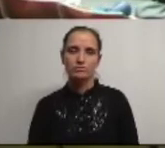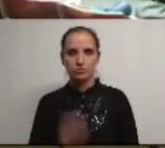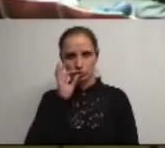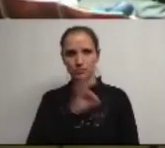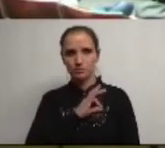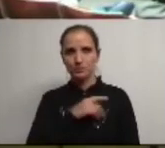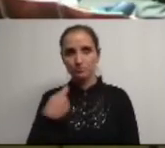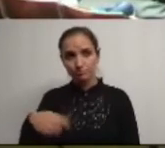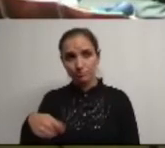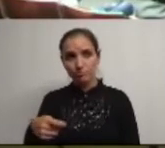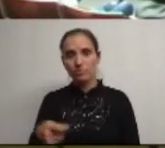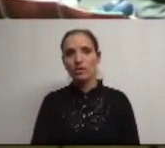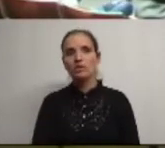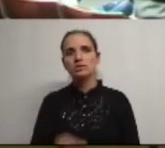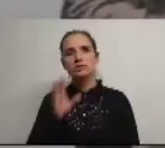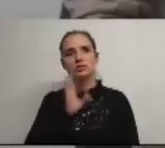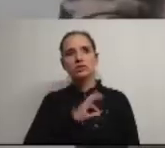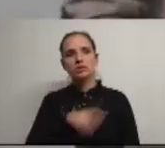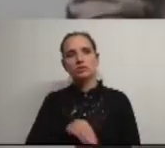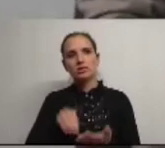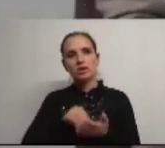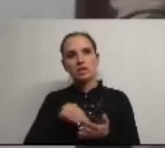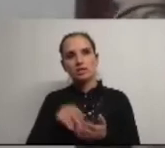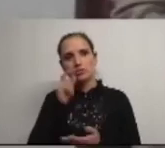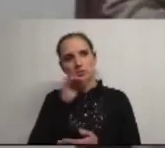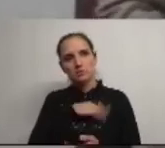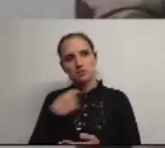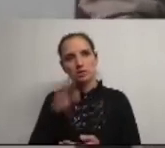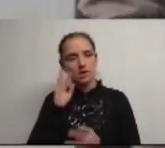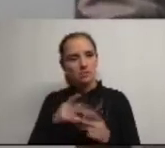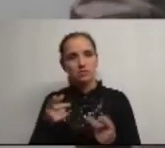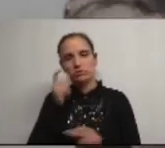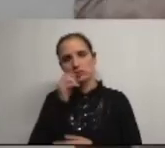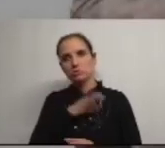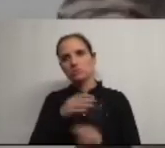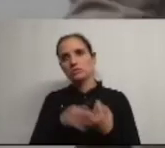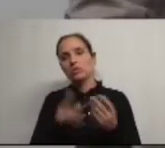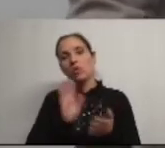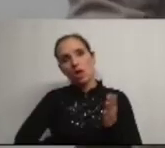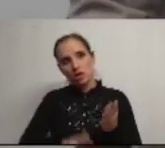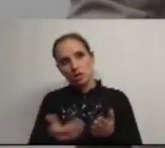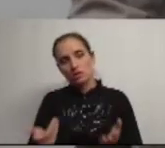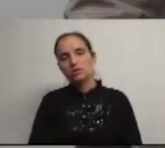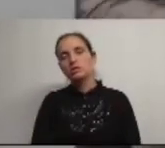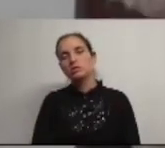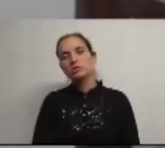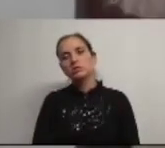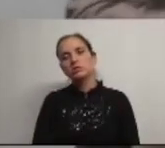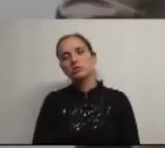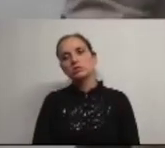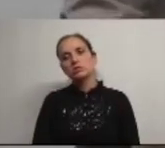Presidente da Assembleia Municipal Sras. Secretárias Sr. Presidente de Câmara Srs. Vereadores caros colegas deputados municipais